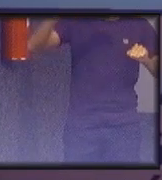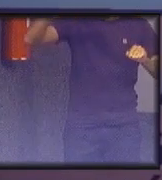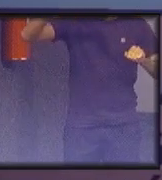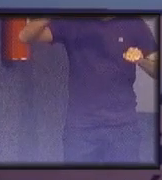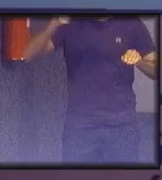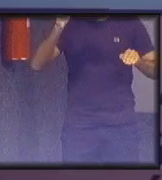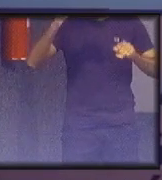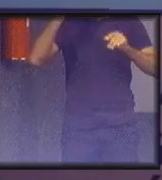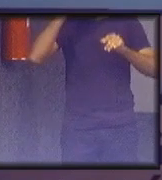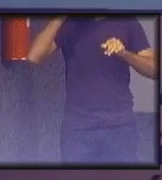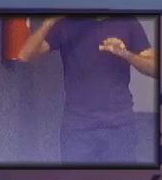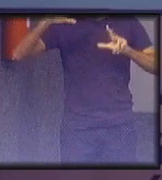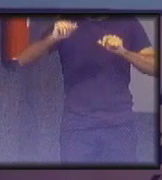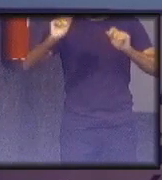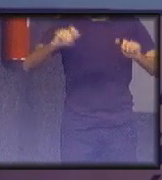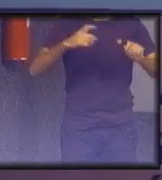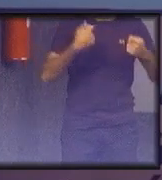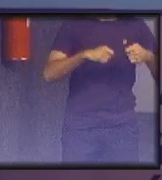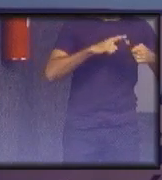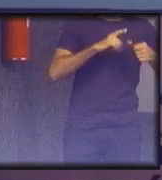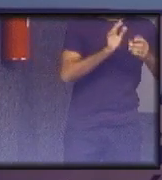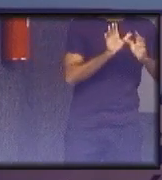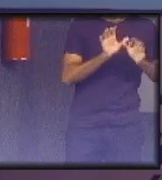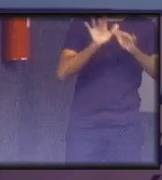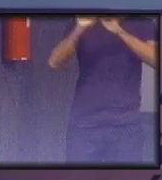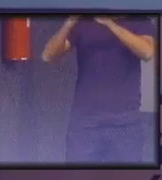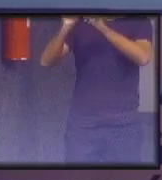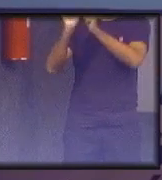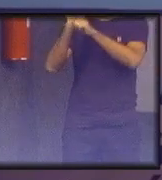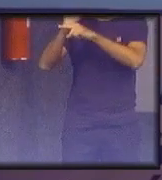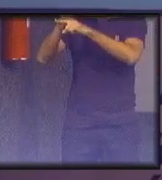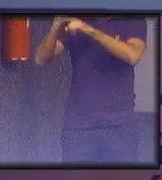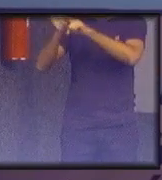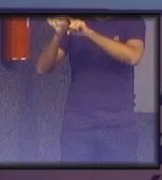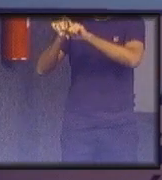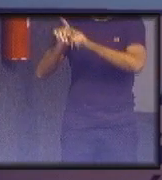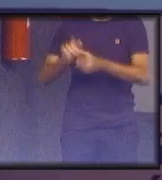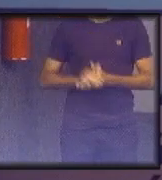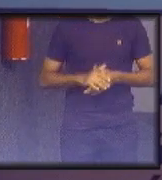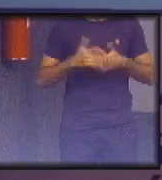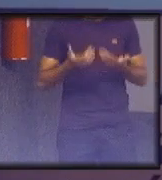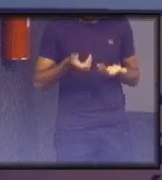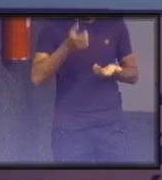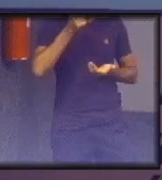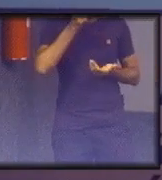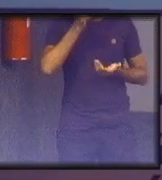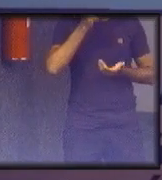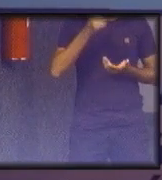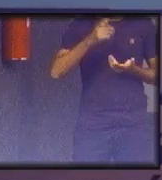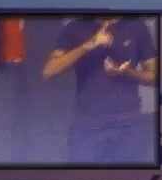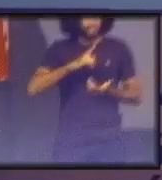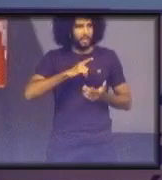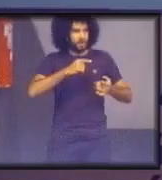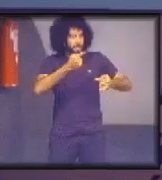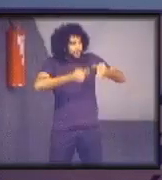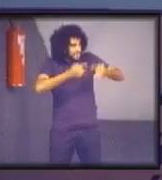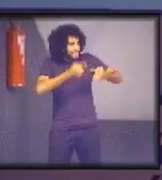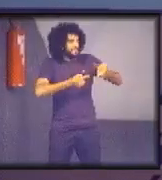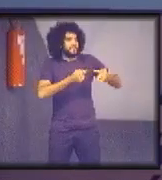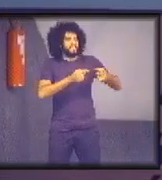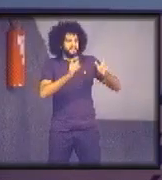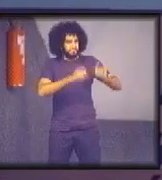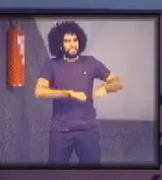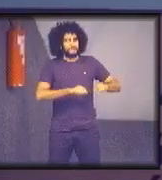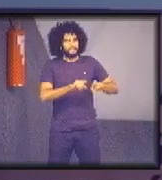É uma equipe técnica que trabalha com vários assuntos, assim como vocês. Então, é interessante que isso seja debatido, sim, e a gente